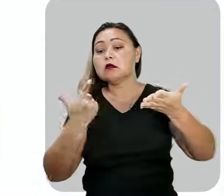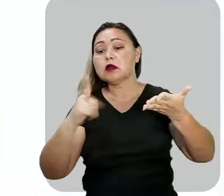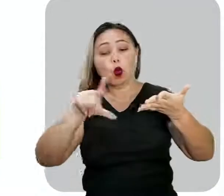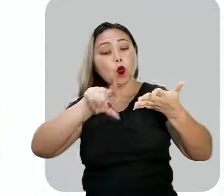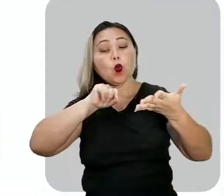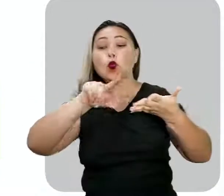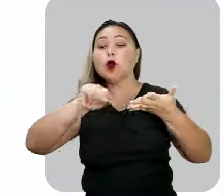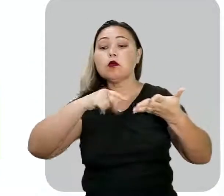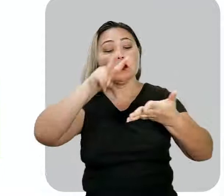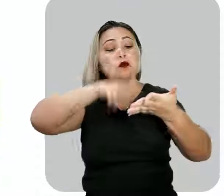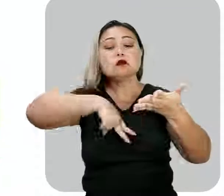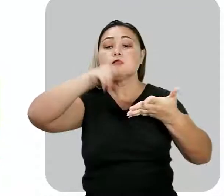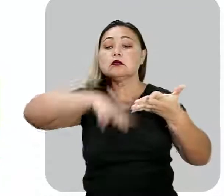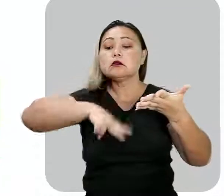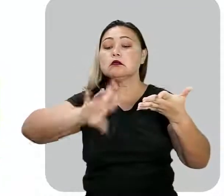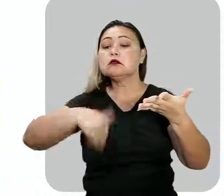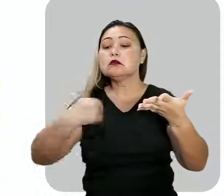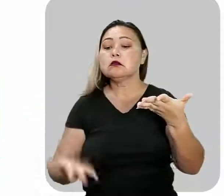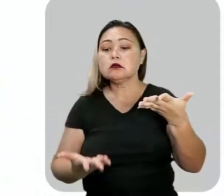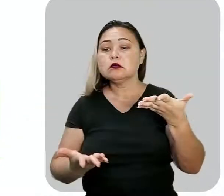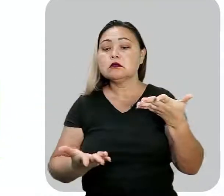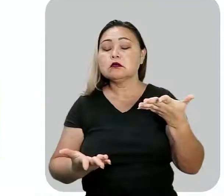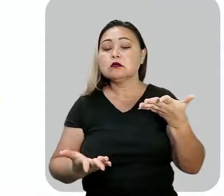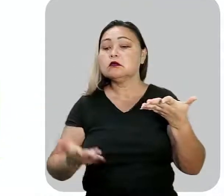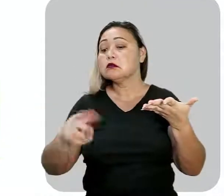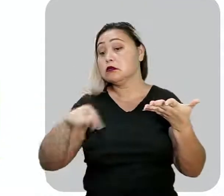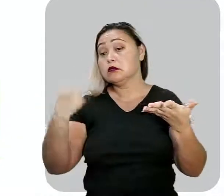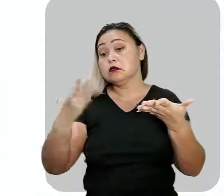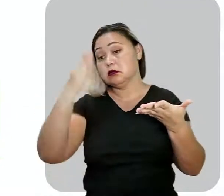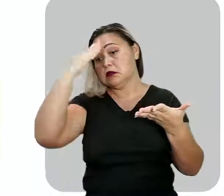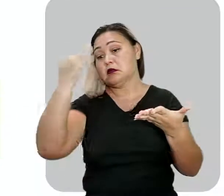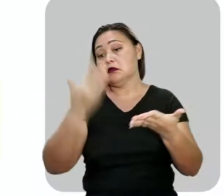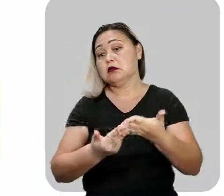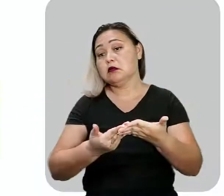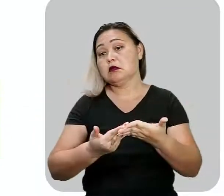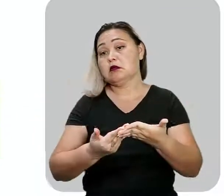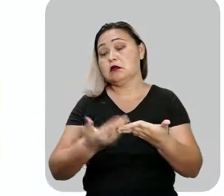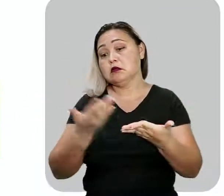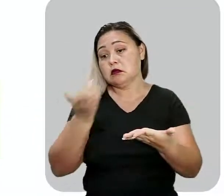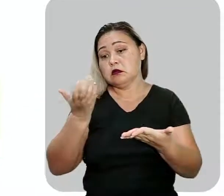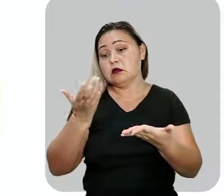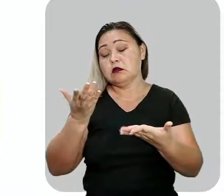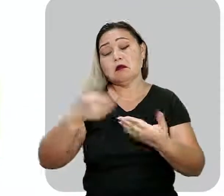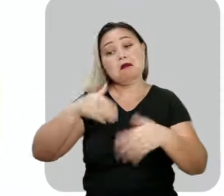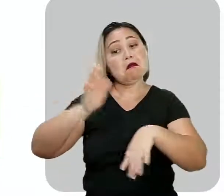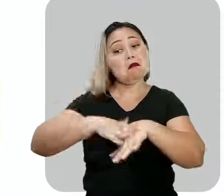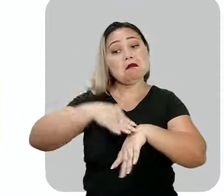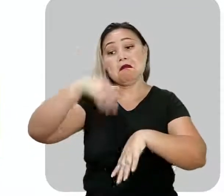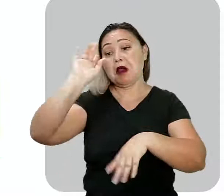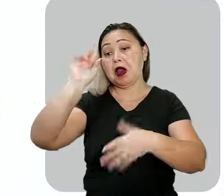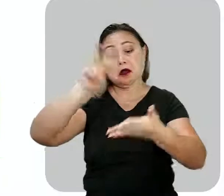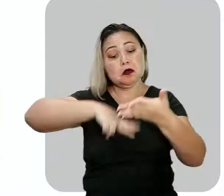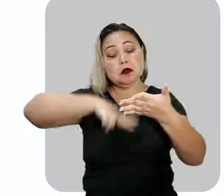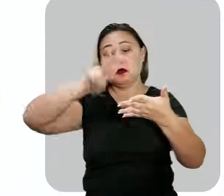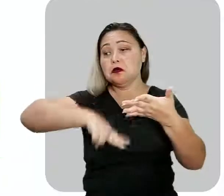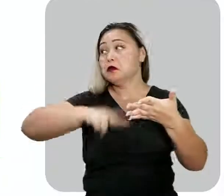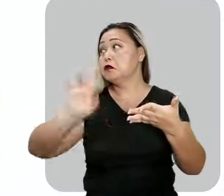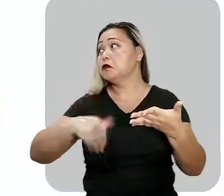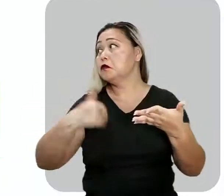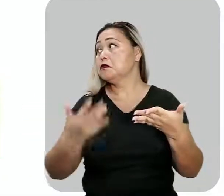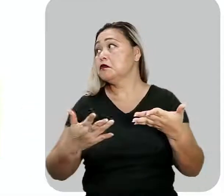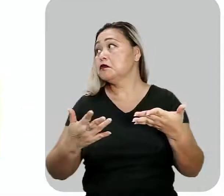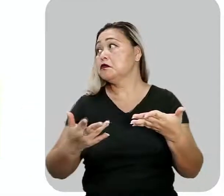opções de leitura, então, a gente acredita... Se o aluno também quiser fazer mais de uma, não tem problema,